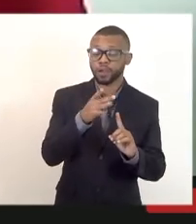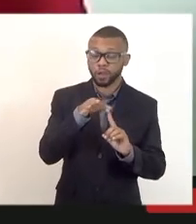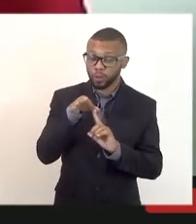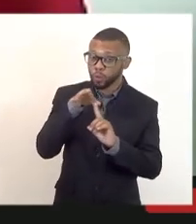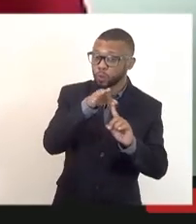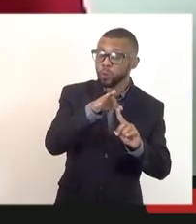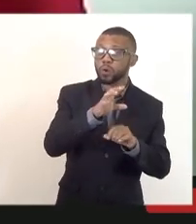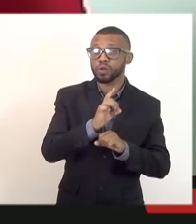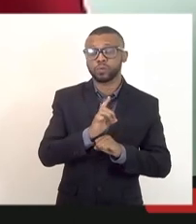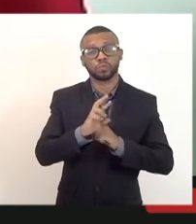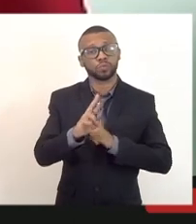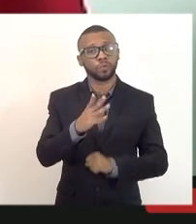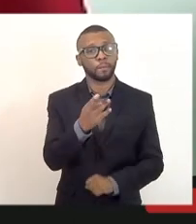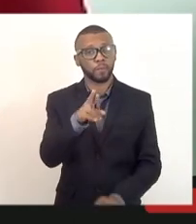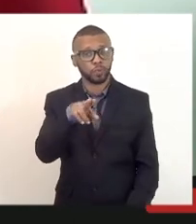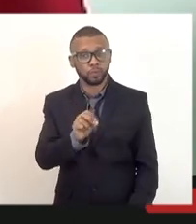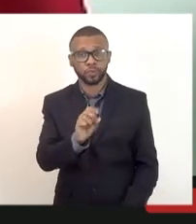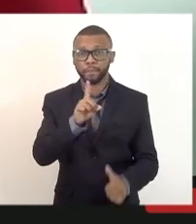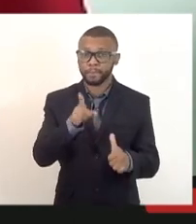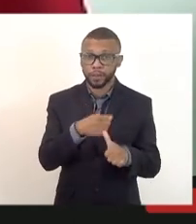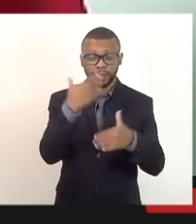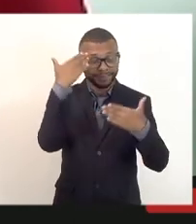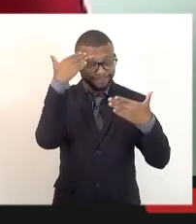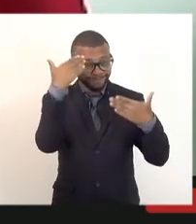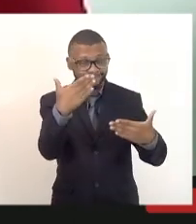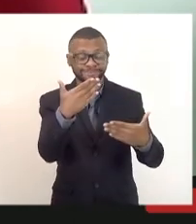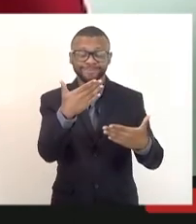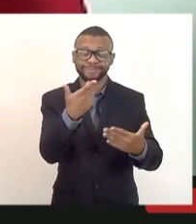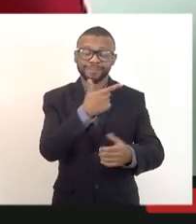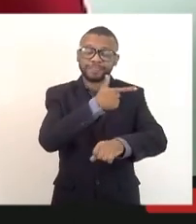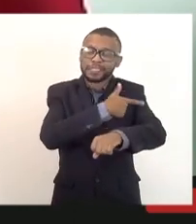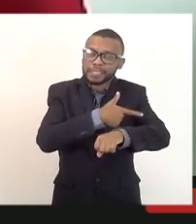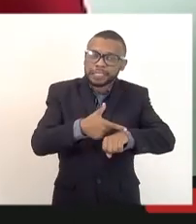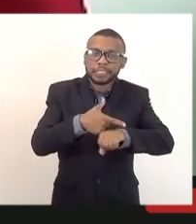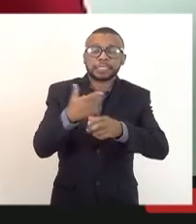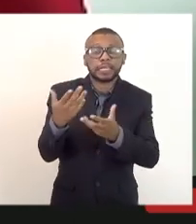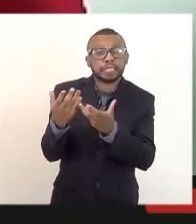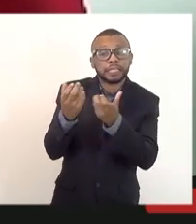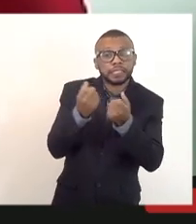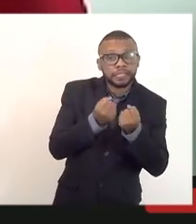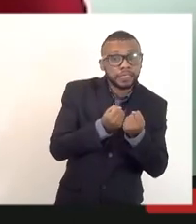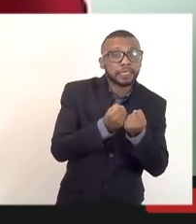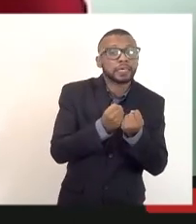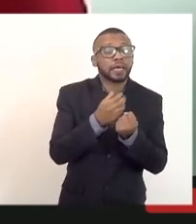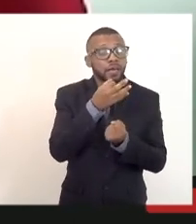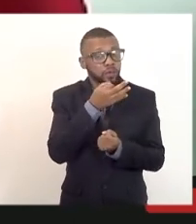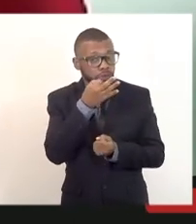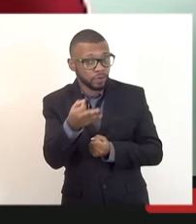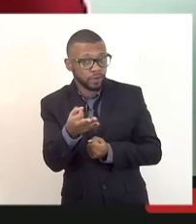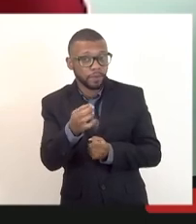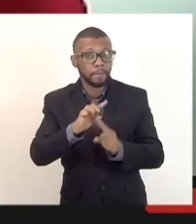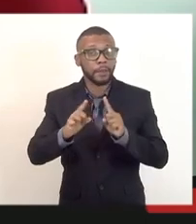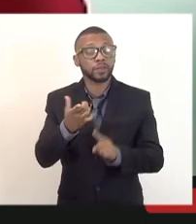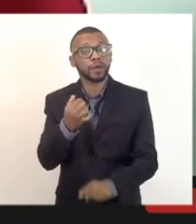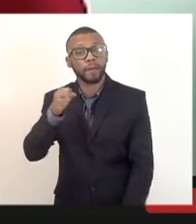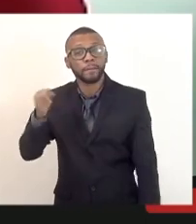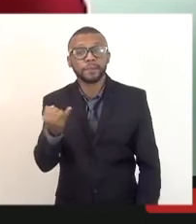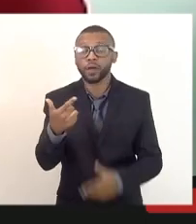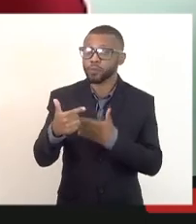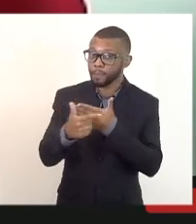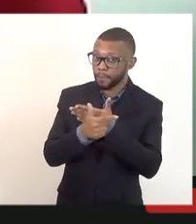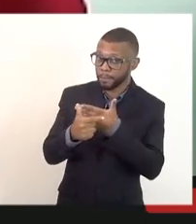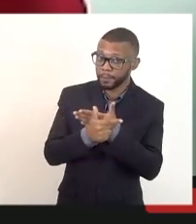agradecendo aí a sua gentileza de acolher a nossa sugestão, mas fazer aqui o nosso papel sempre